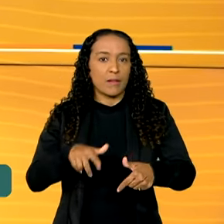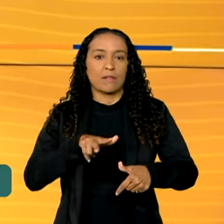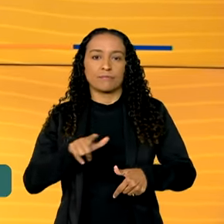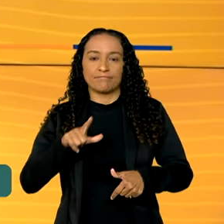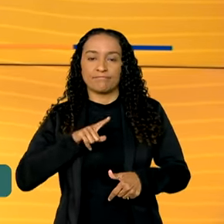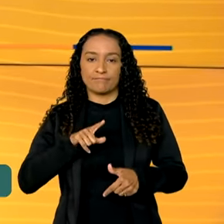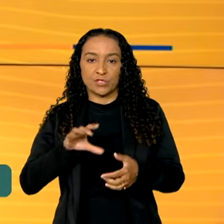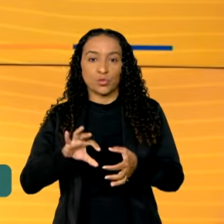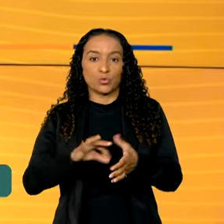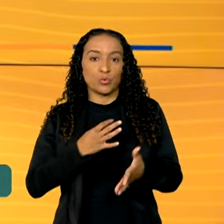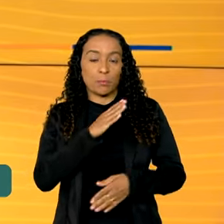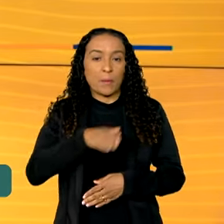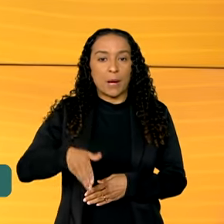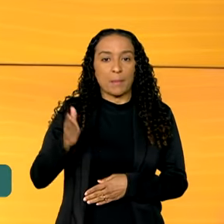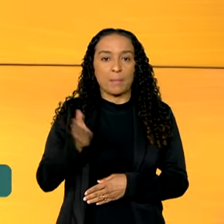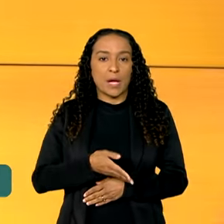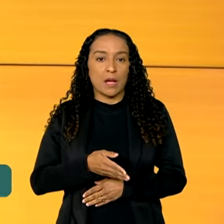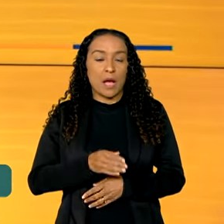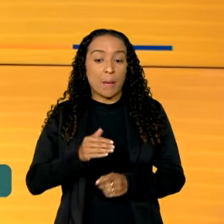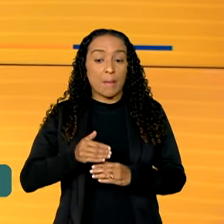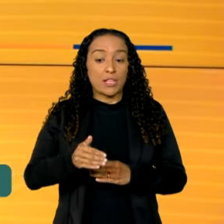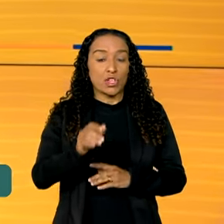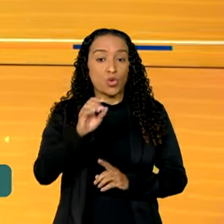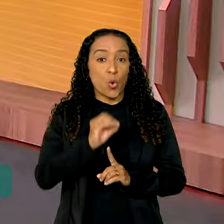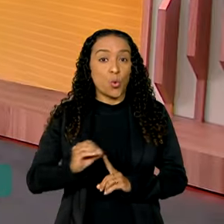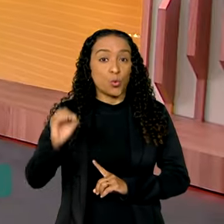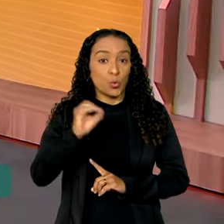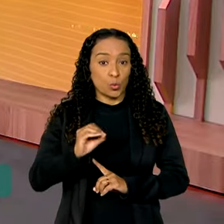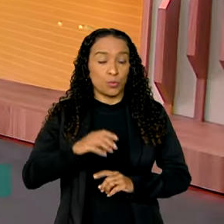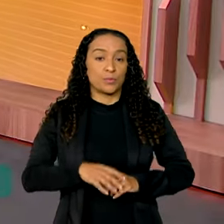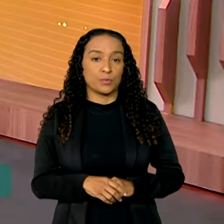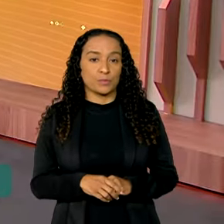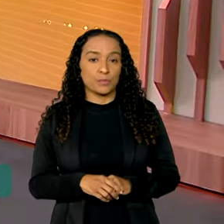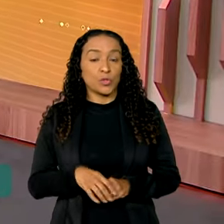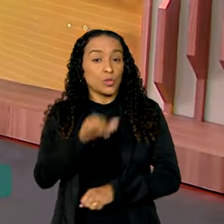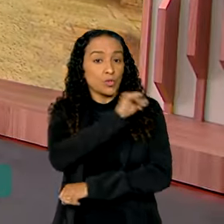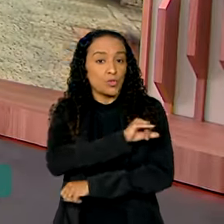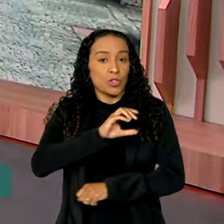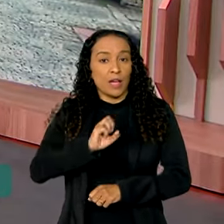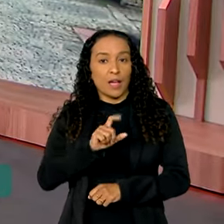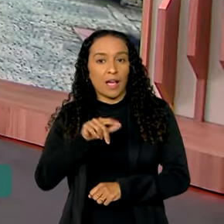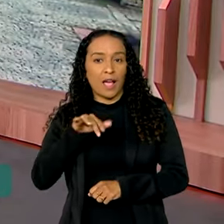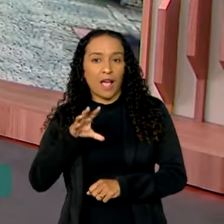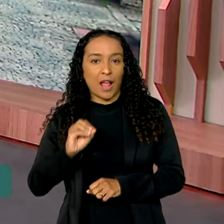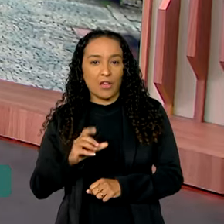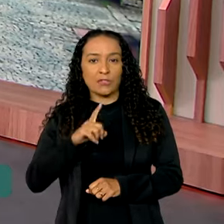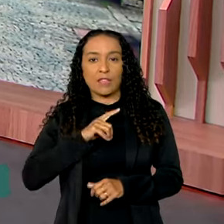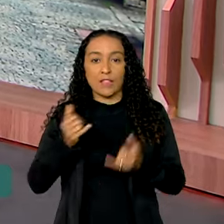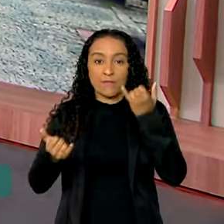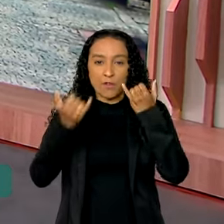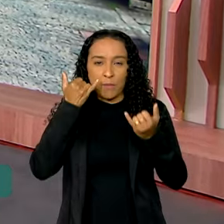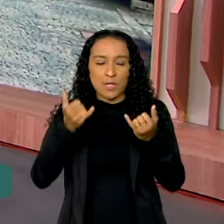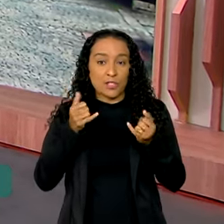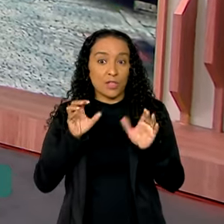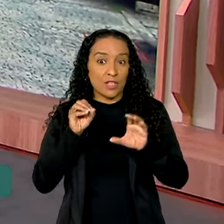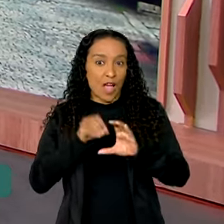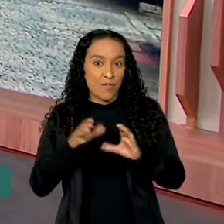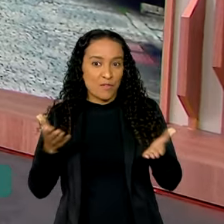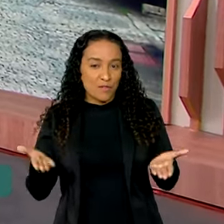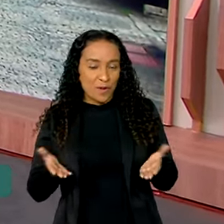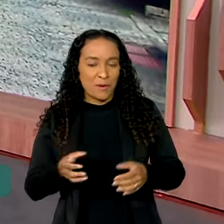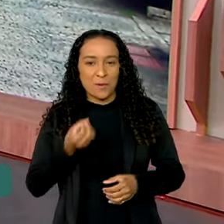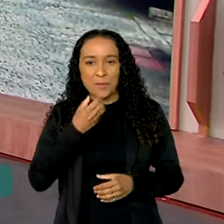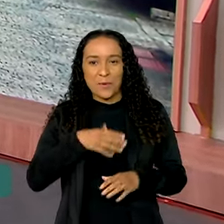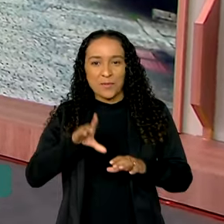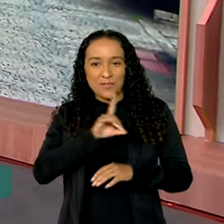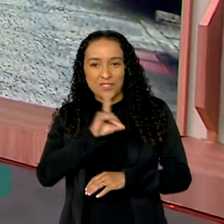vão ter a atuação suspensa a partir de outubro. No Rio de Janeiro, Cláudia Boiunga tem as informações ao vivo para a gente.